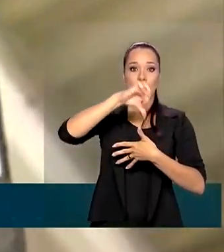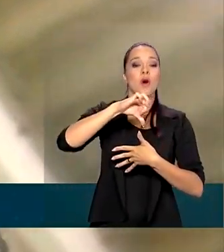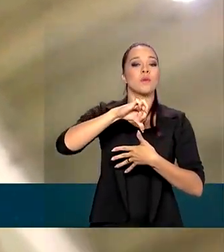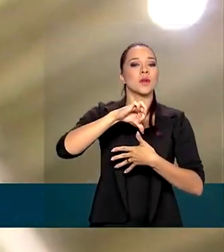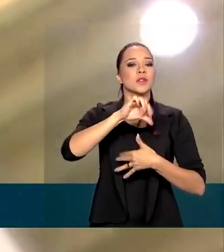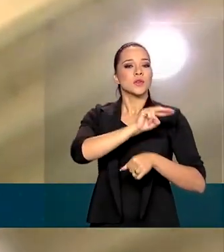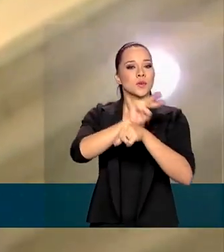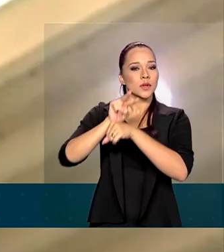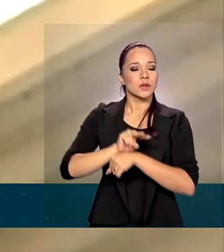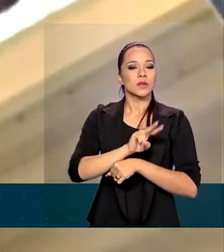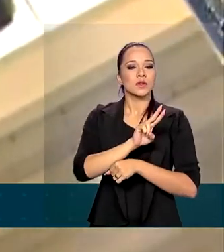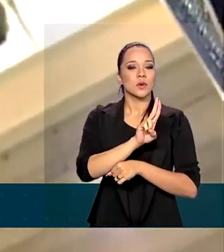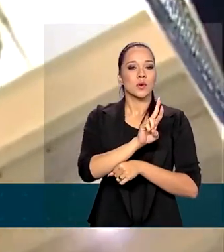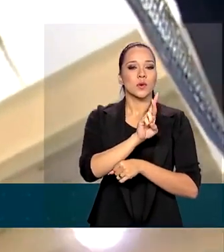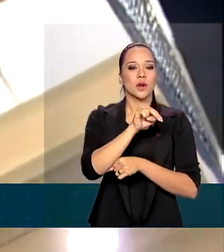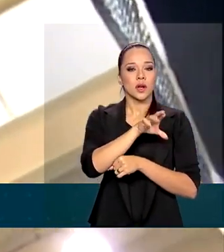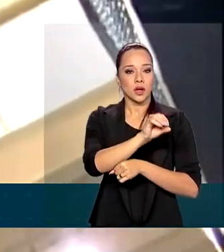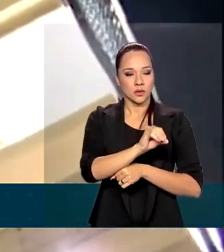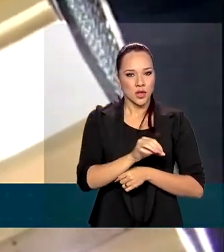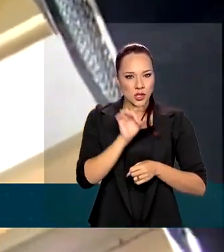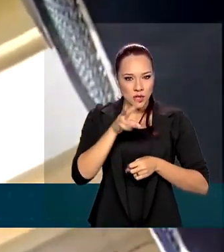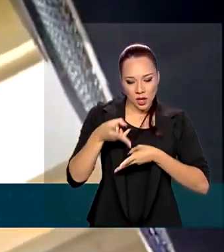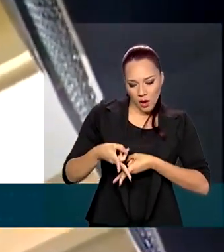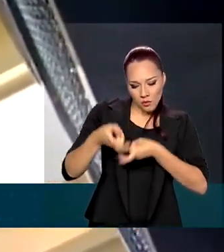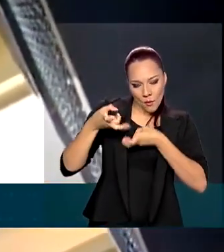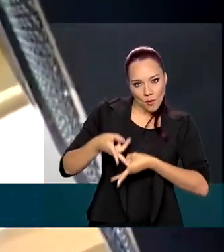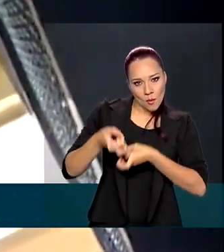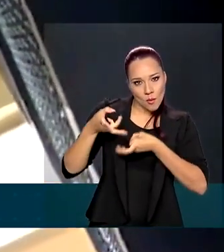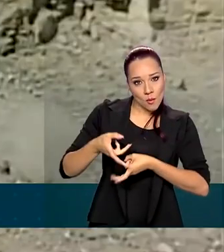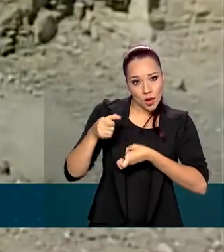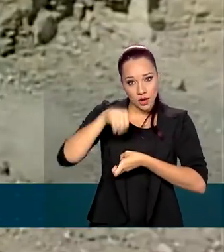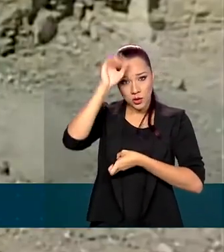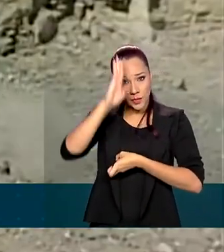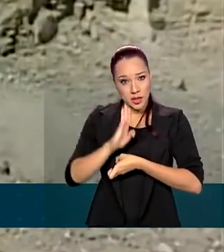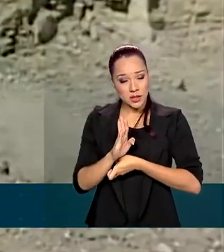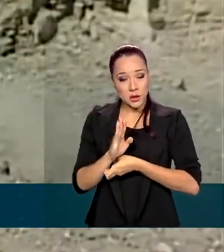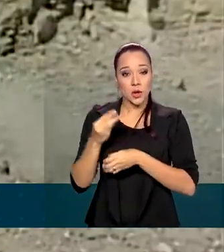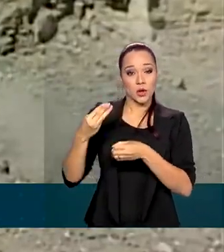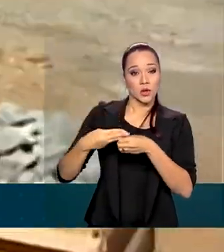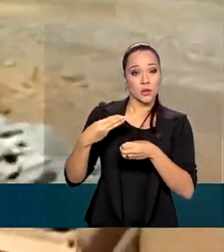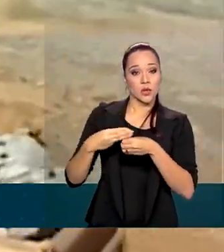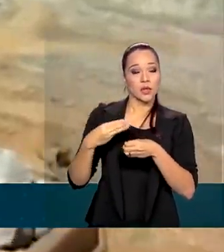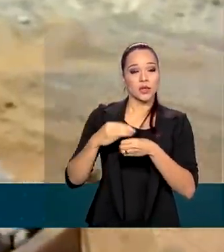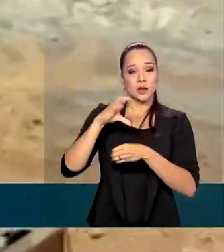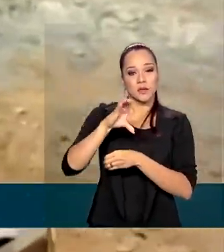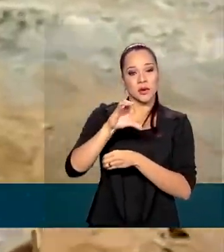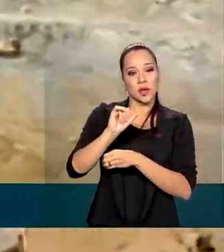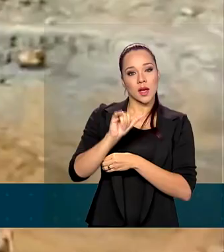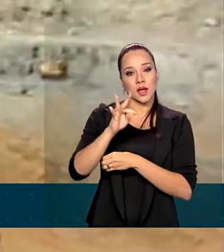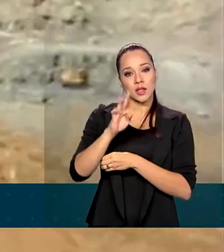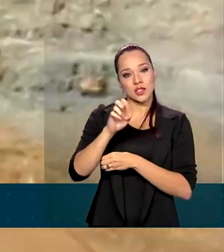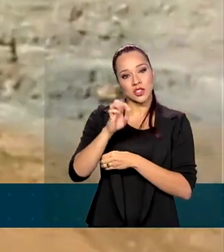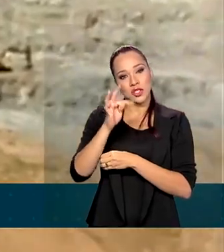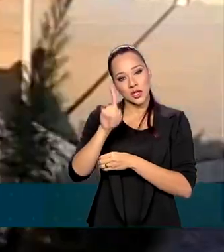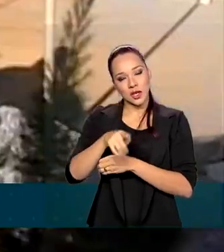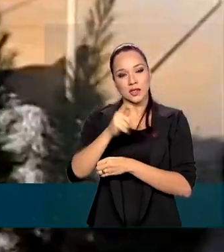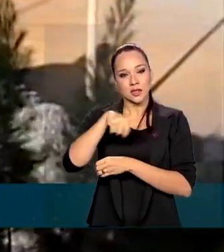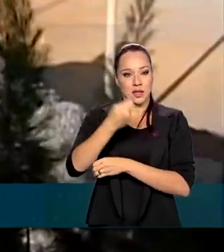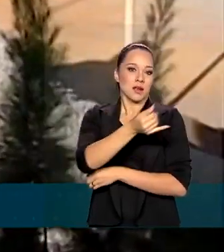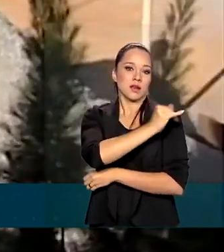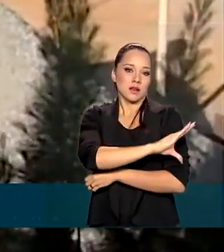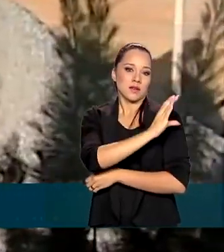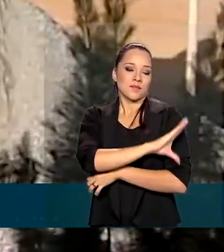reservas de urânio, mas a extração do minério no país, no município de Icaiteté, na Bahia, foi